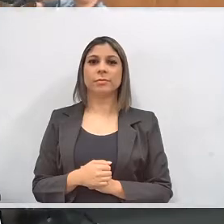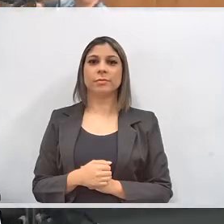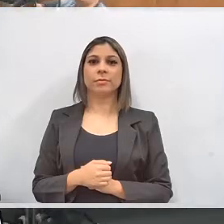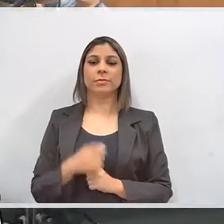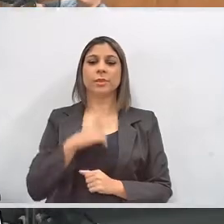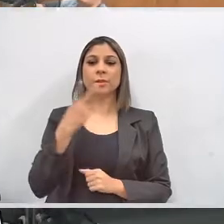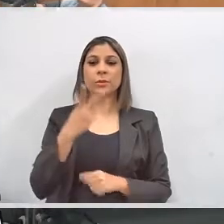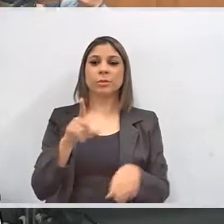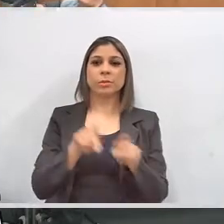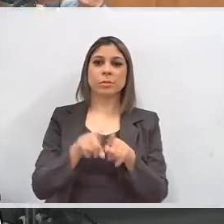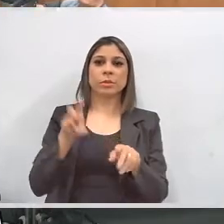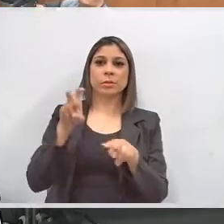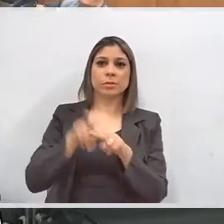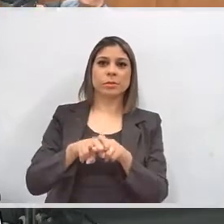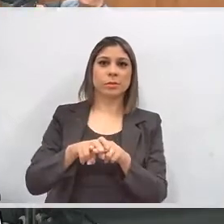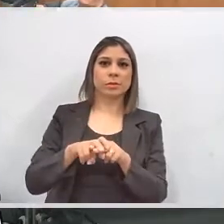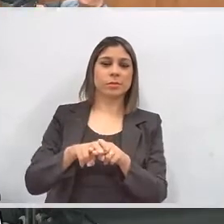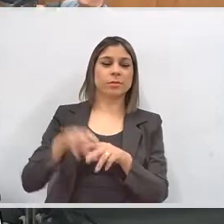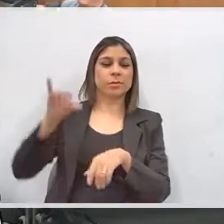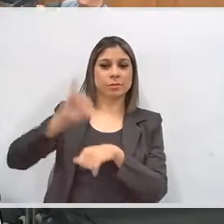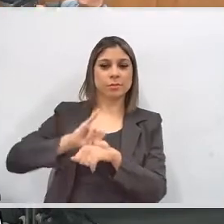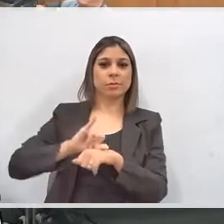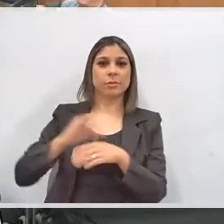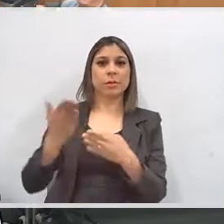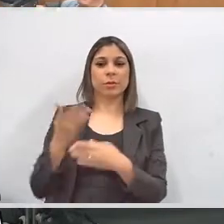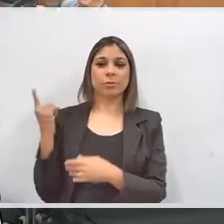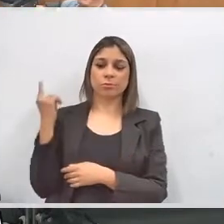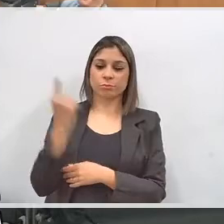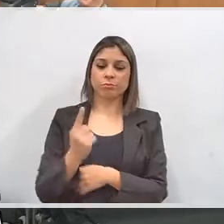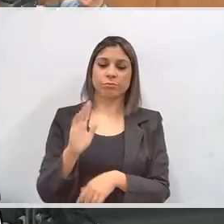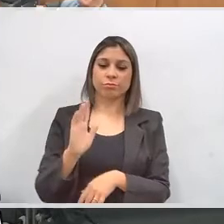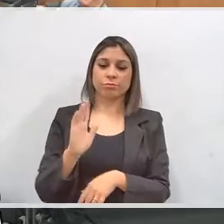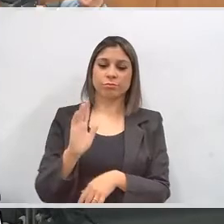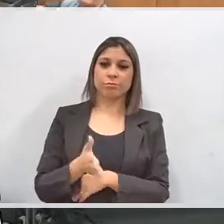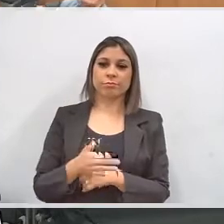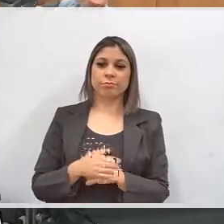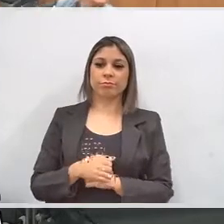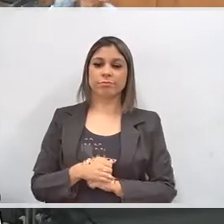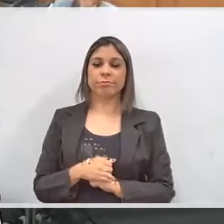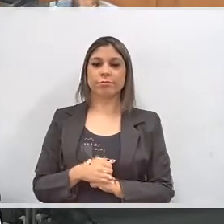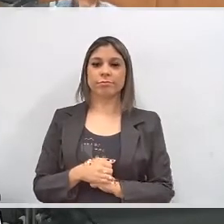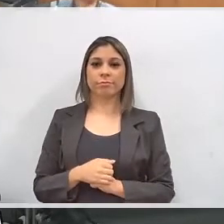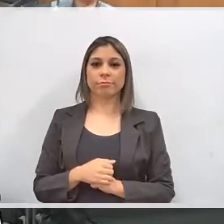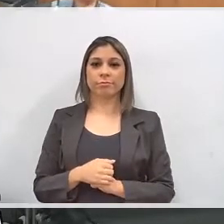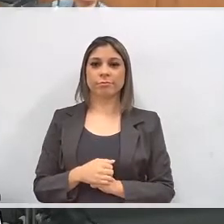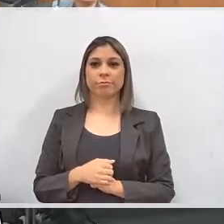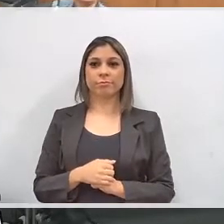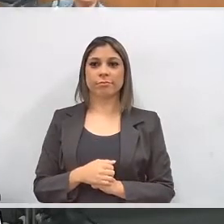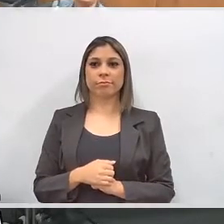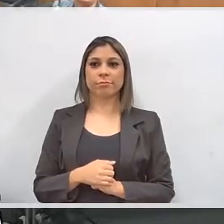descendo também. Senta aqui à frente. Aí, duas. Fiquem à vontade.